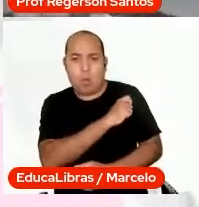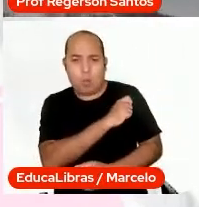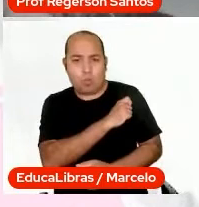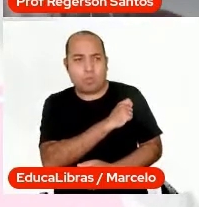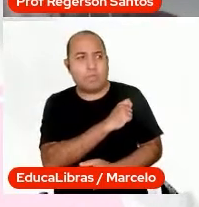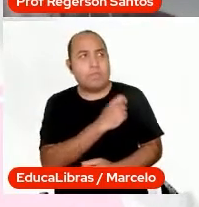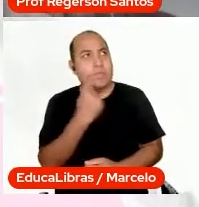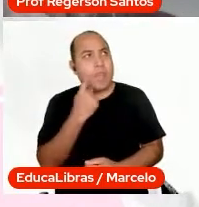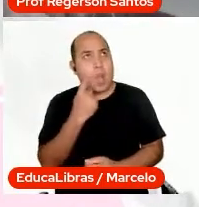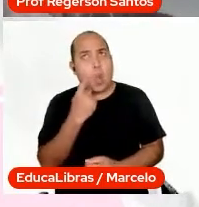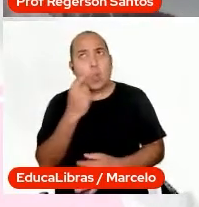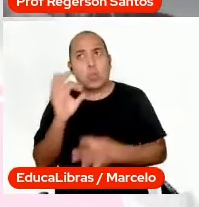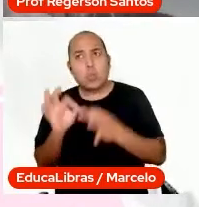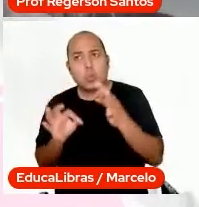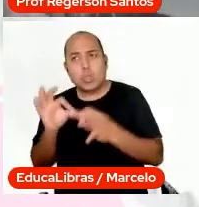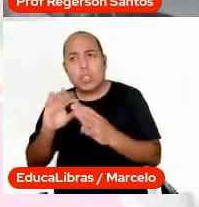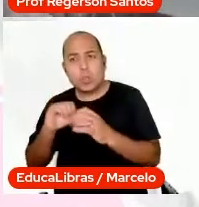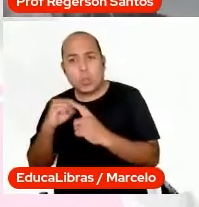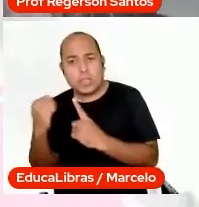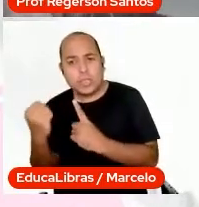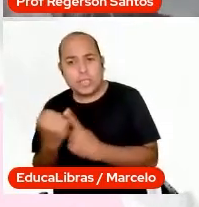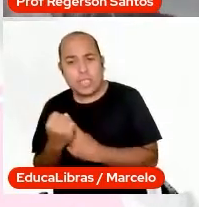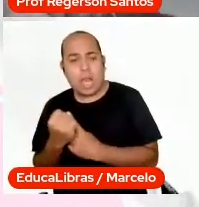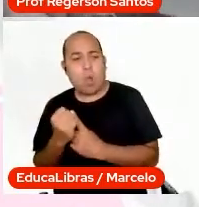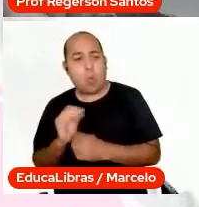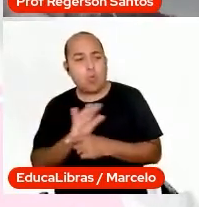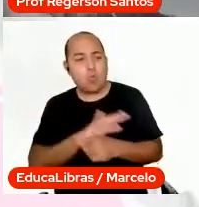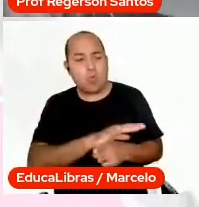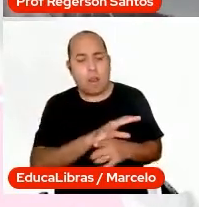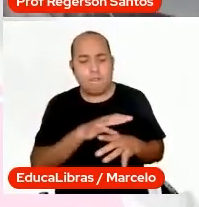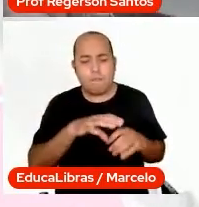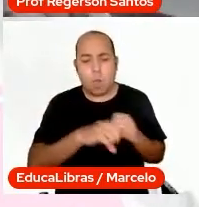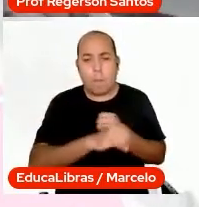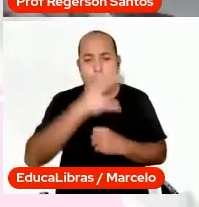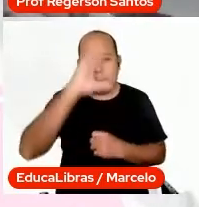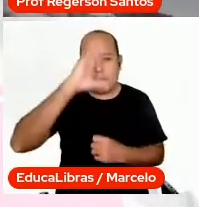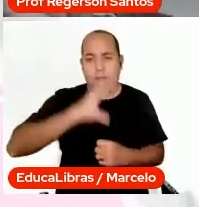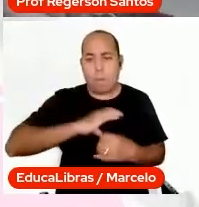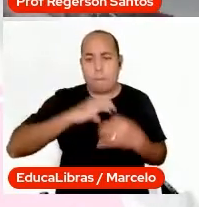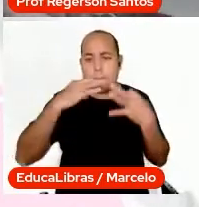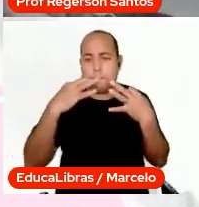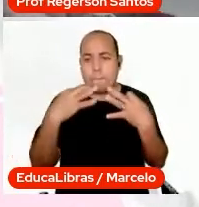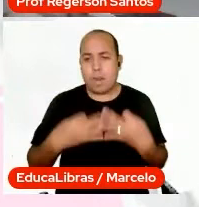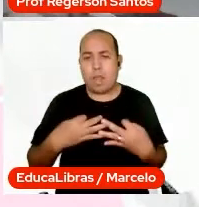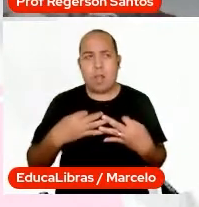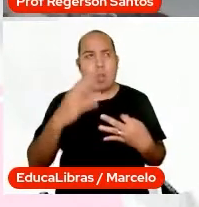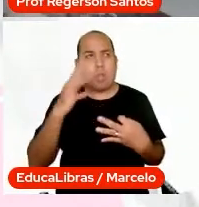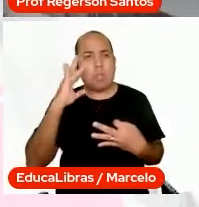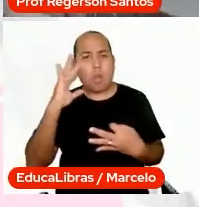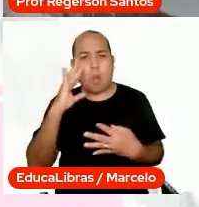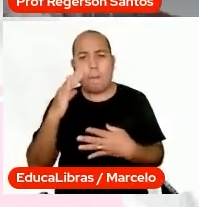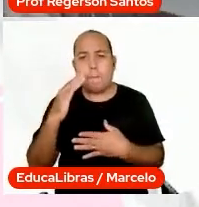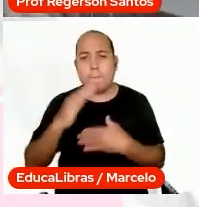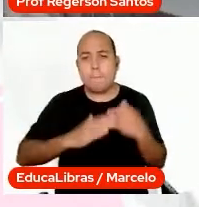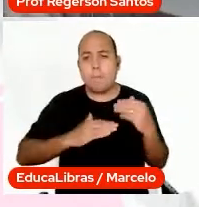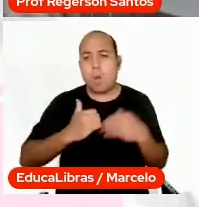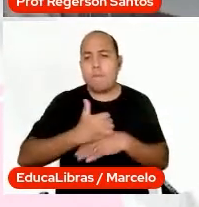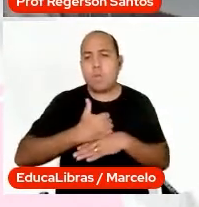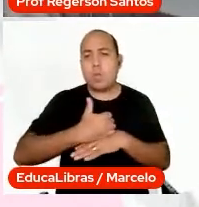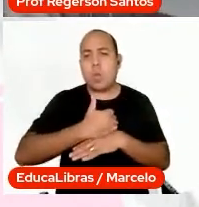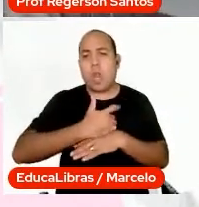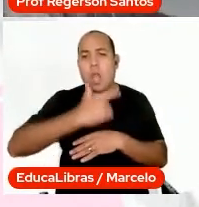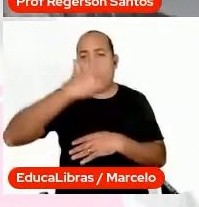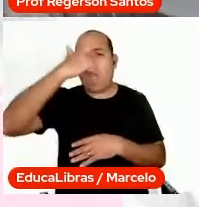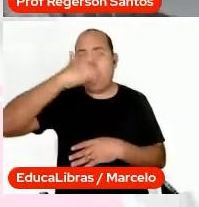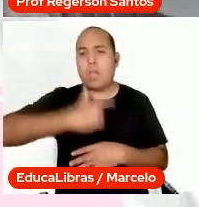formarmos um cidadão pleno em suas concepções teóricas, profissionais, atitudinais, certo?